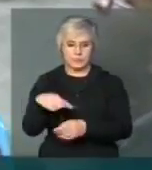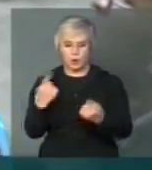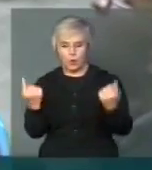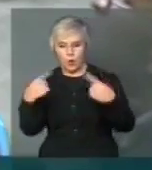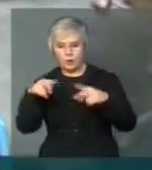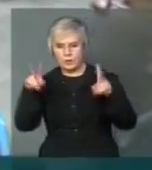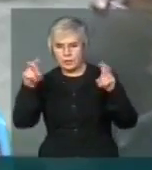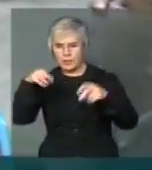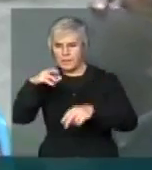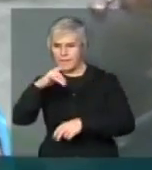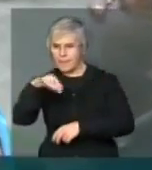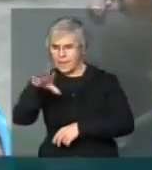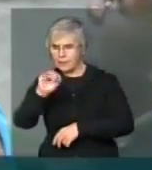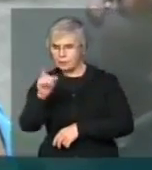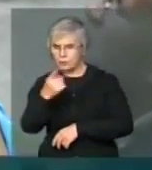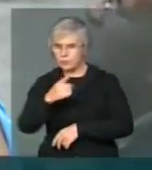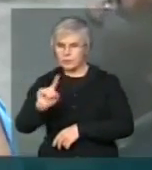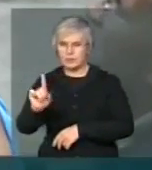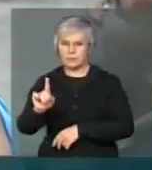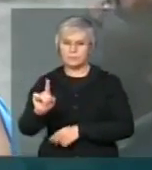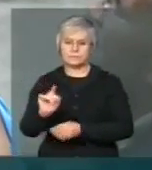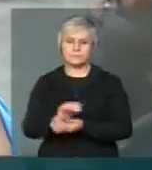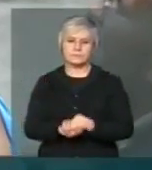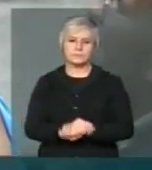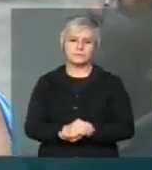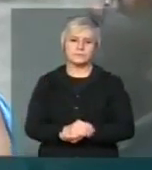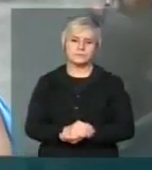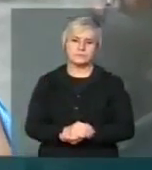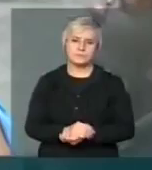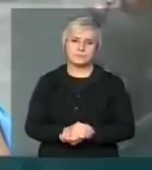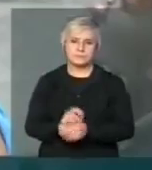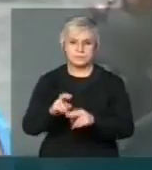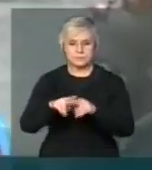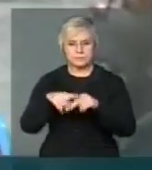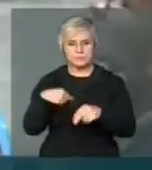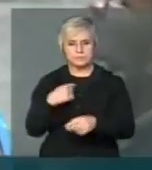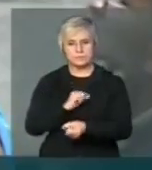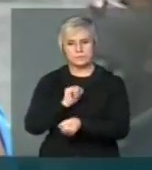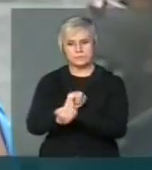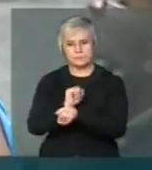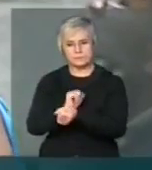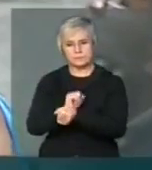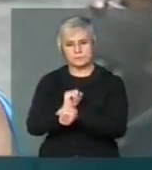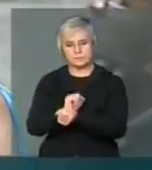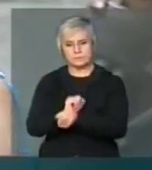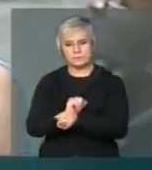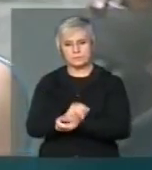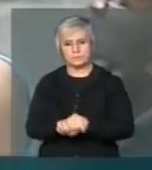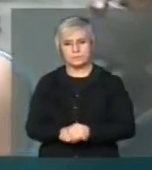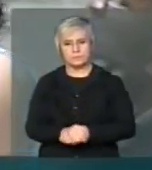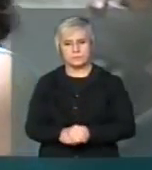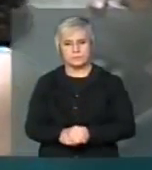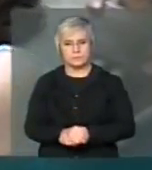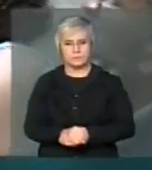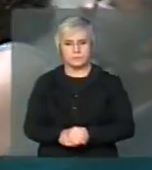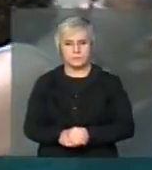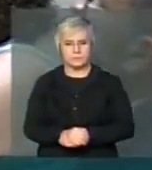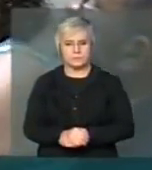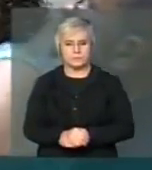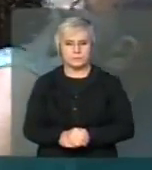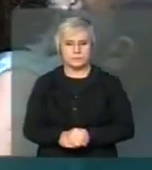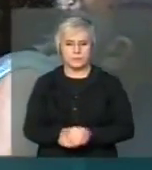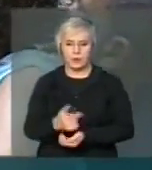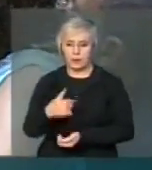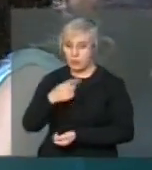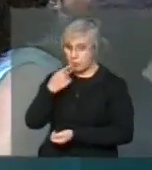da proposta e por isso preferimos o caminho mais consistente. Deputado Glauber, como eu falei para a